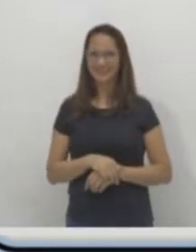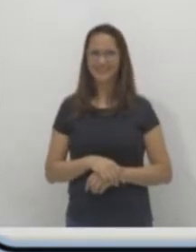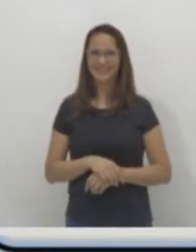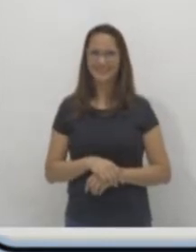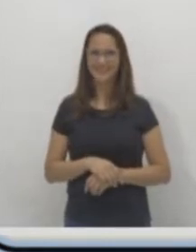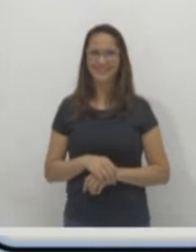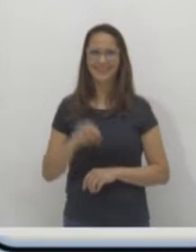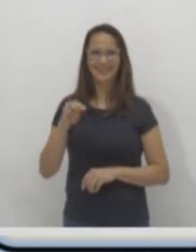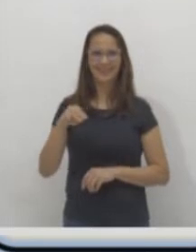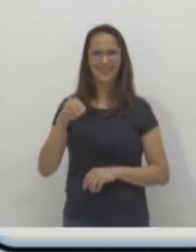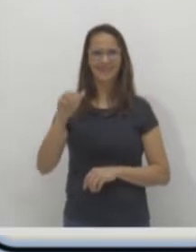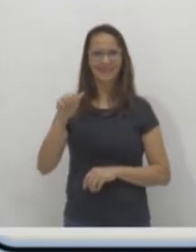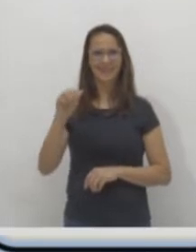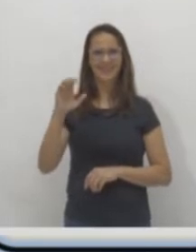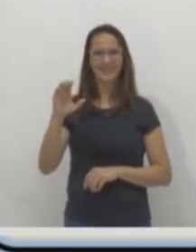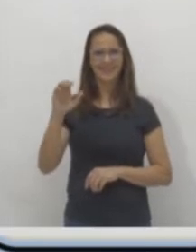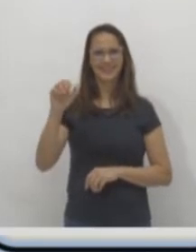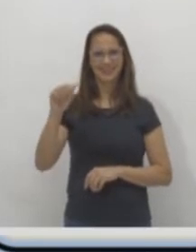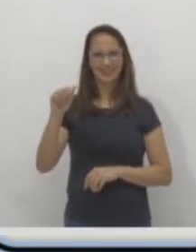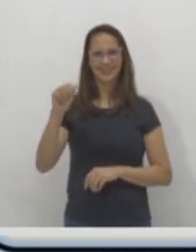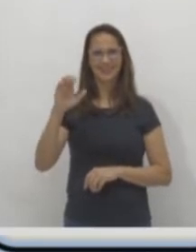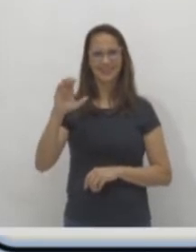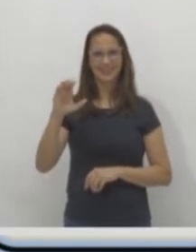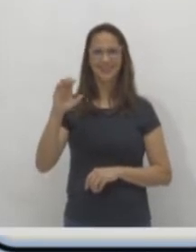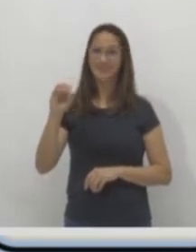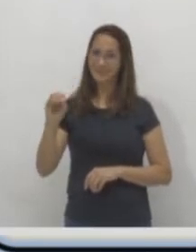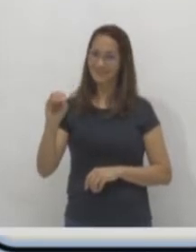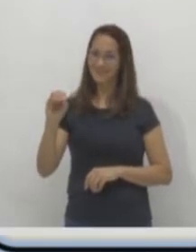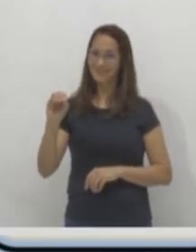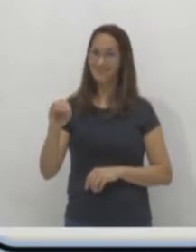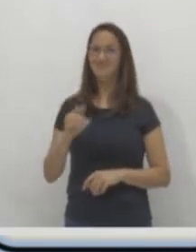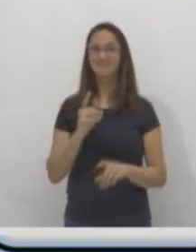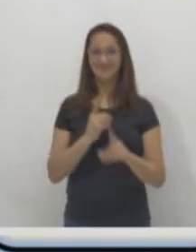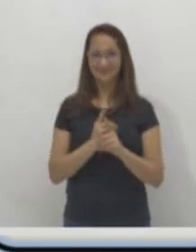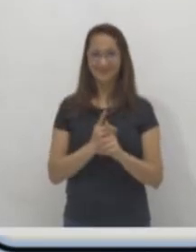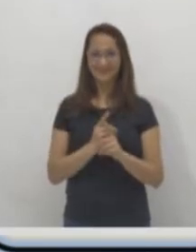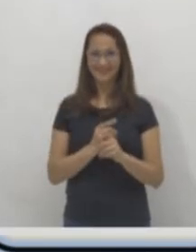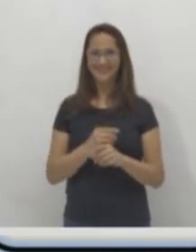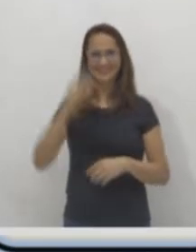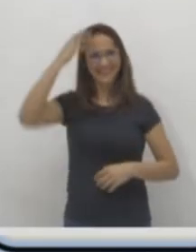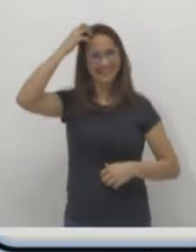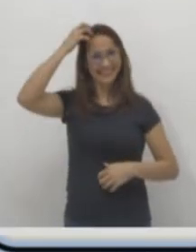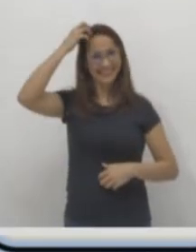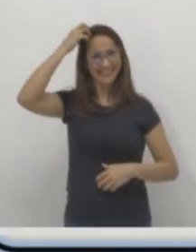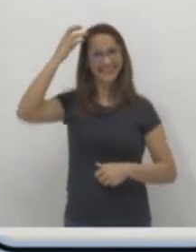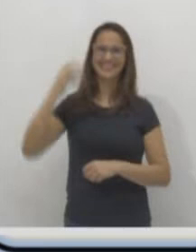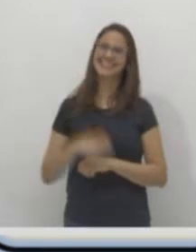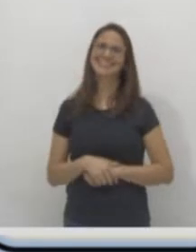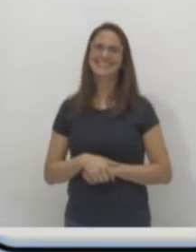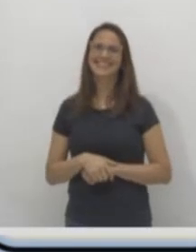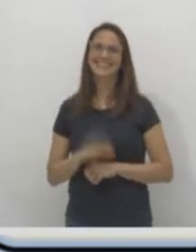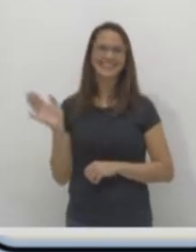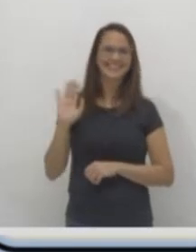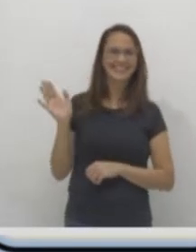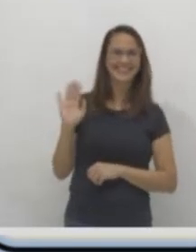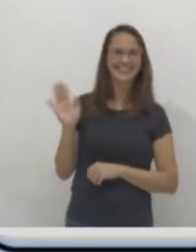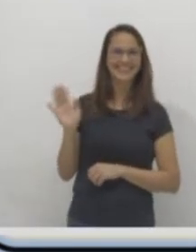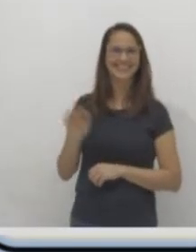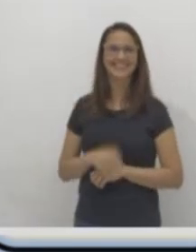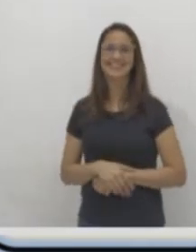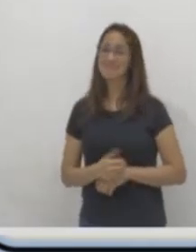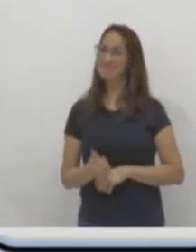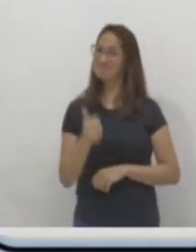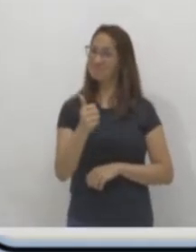ligada. M, A, C, O. Macaco. Tchau. Tchau. Show de